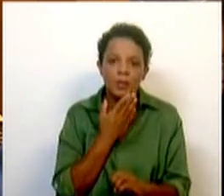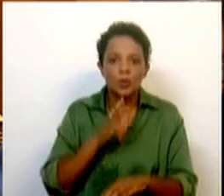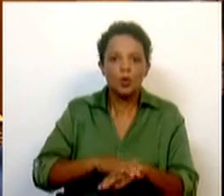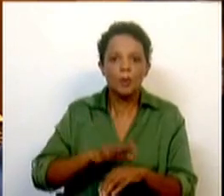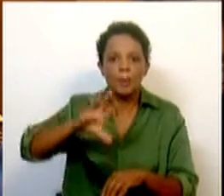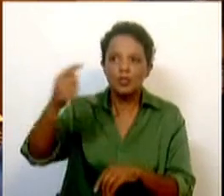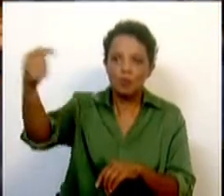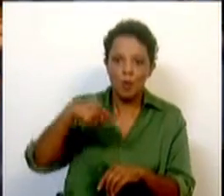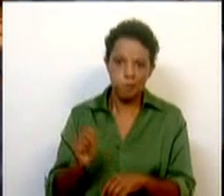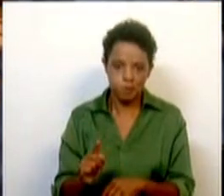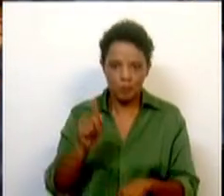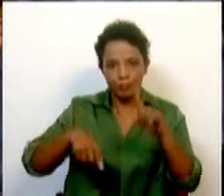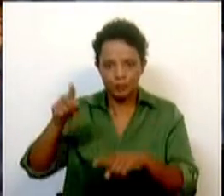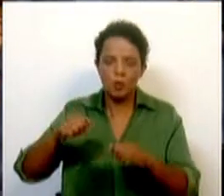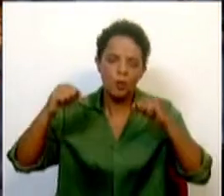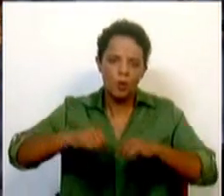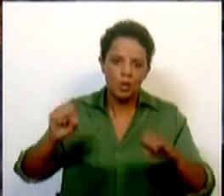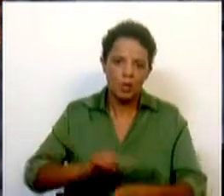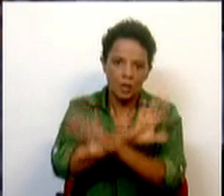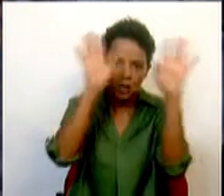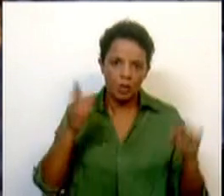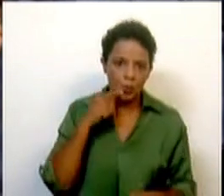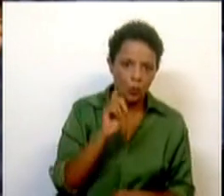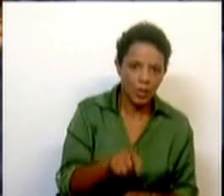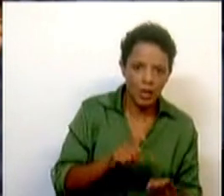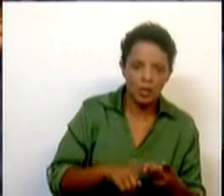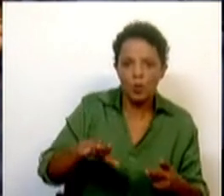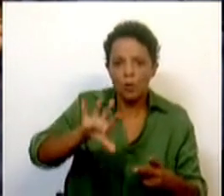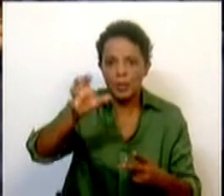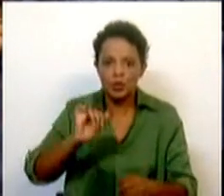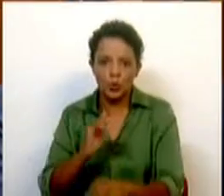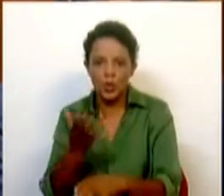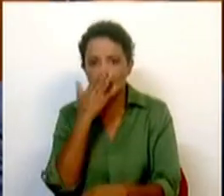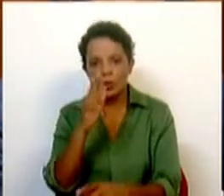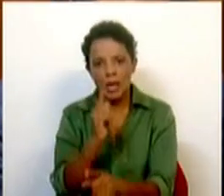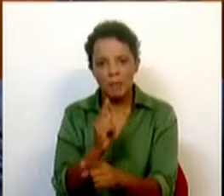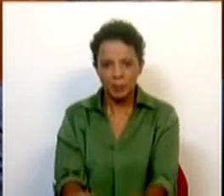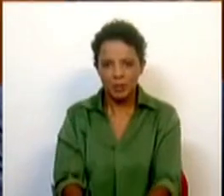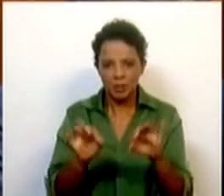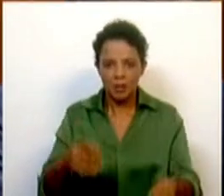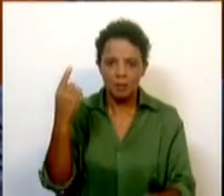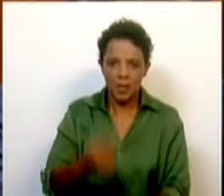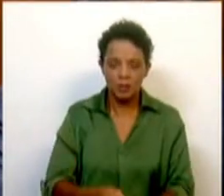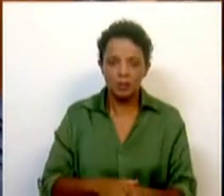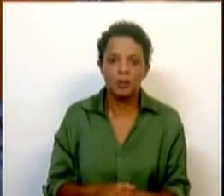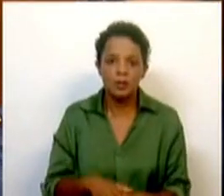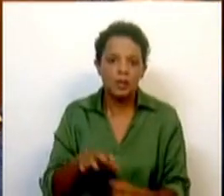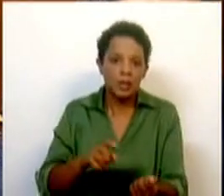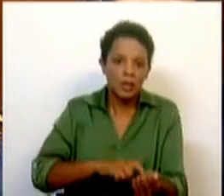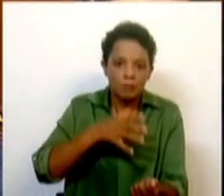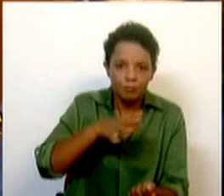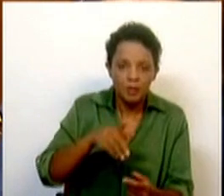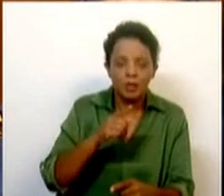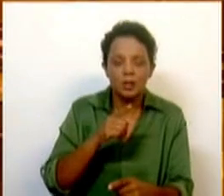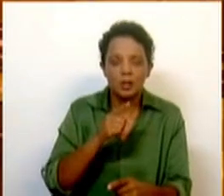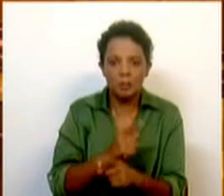de onde eles vêm. Como é óbvio, não podia concordar mais consigo. Seja da Ucrânia, seja de outro local, a atitude tem de ser a mesma. Qualquer que seja a sua cor da pele, a